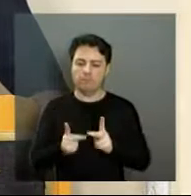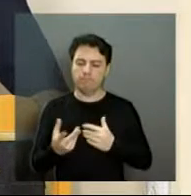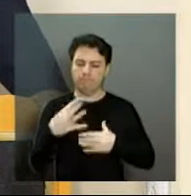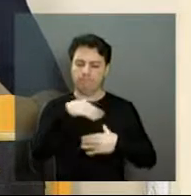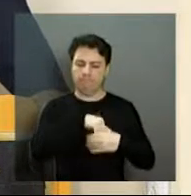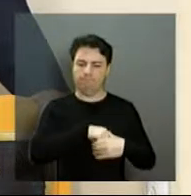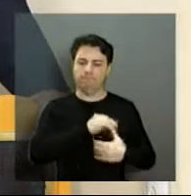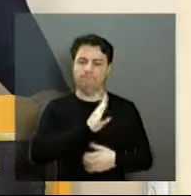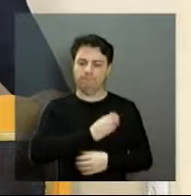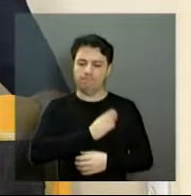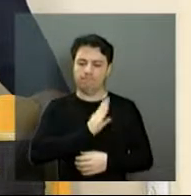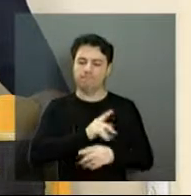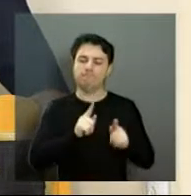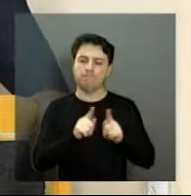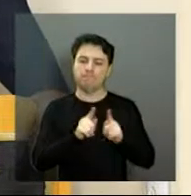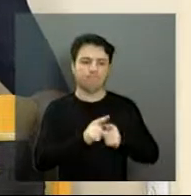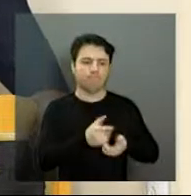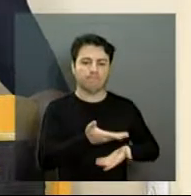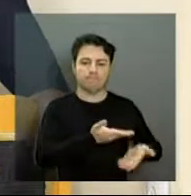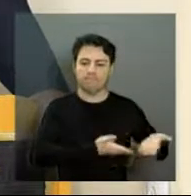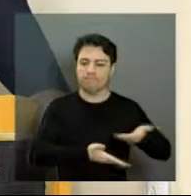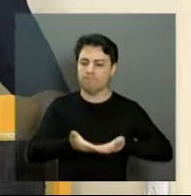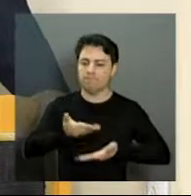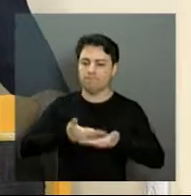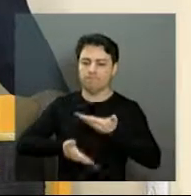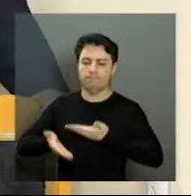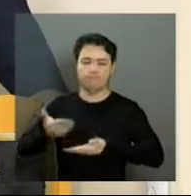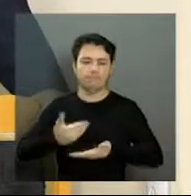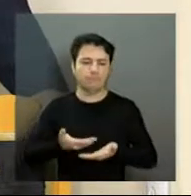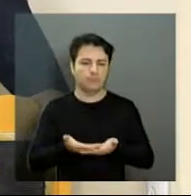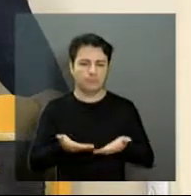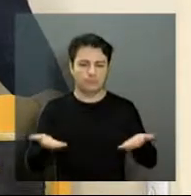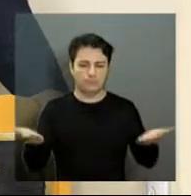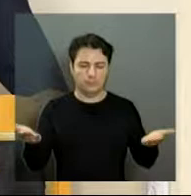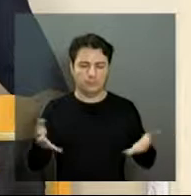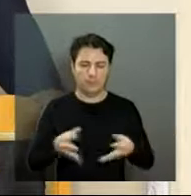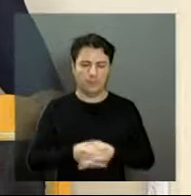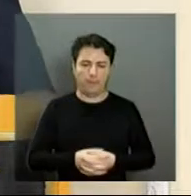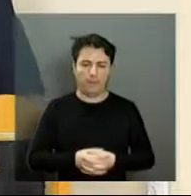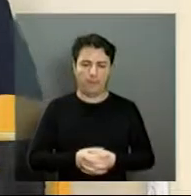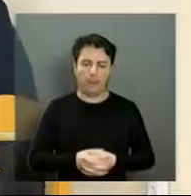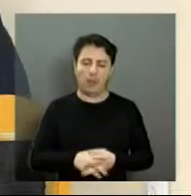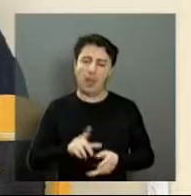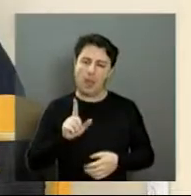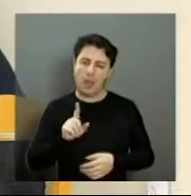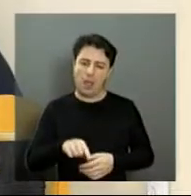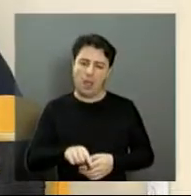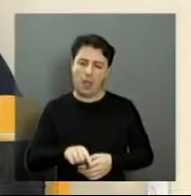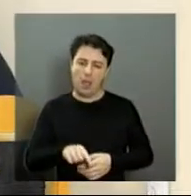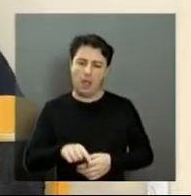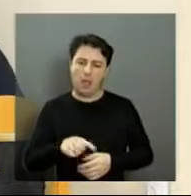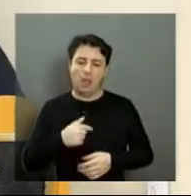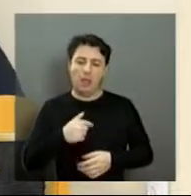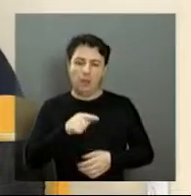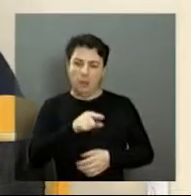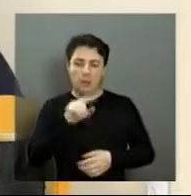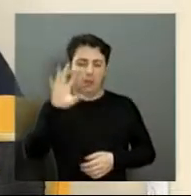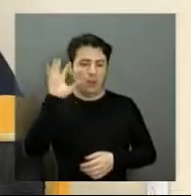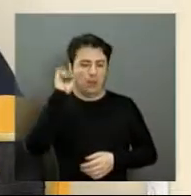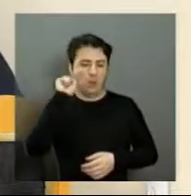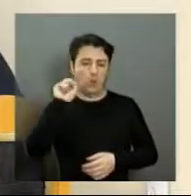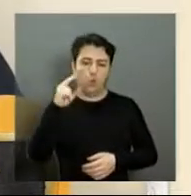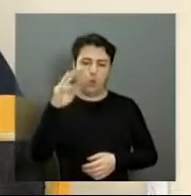coração e consiga passar essa paz e levar alegria a todos que precisam e necessitam. Então, espero que a todos que estão nos ouvindo e